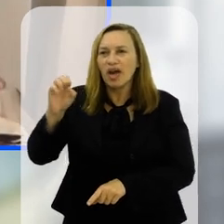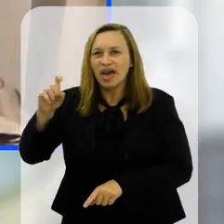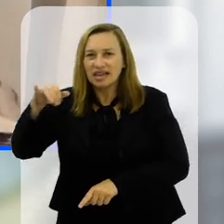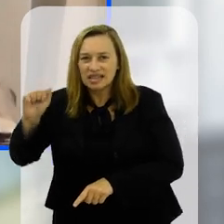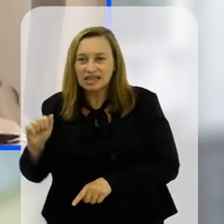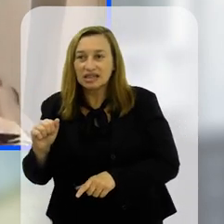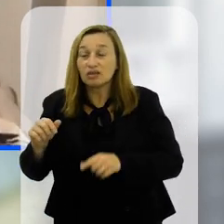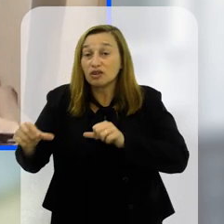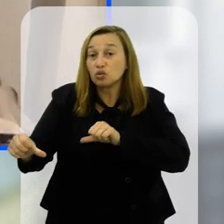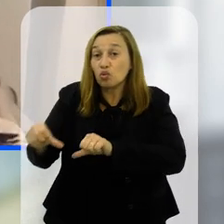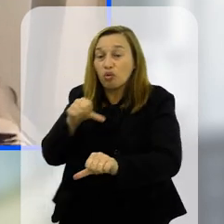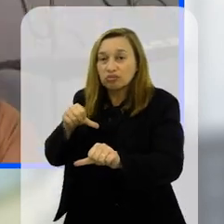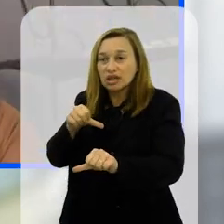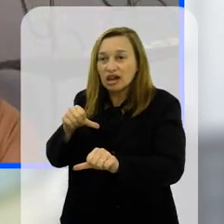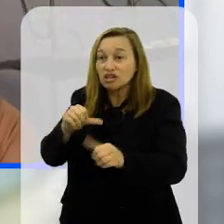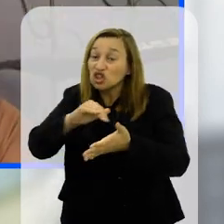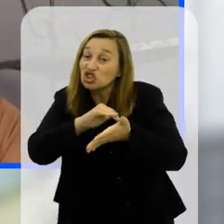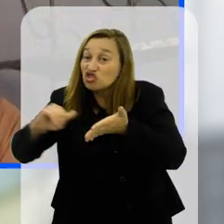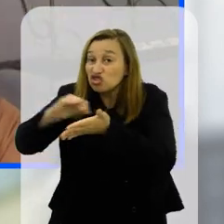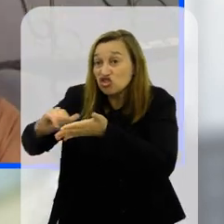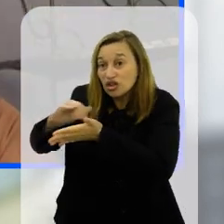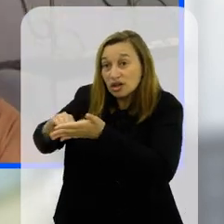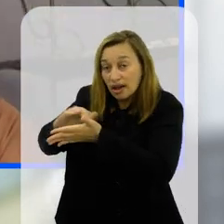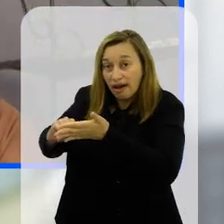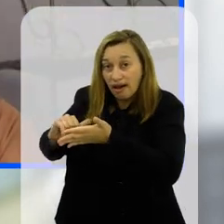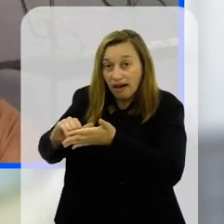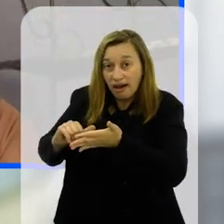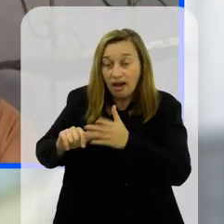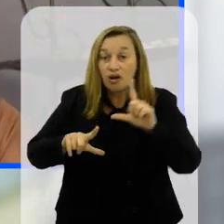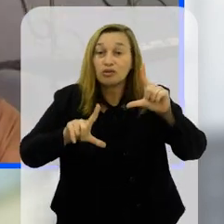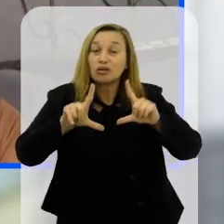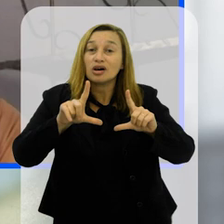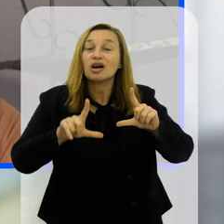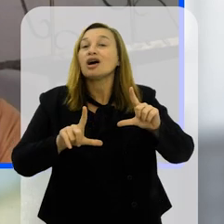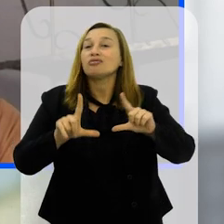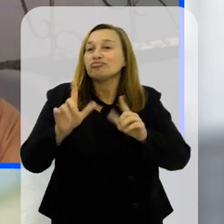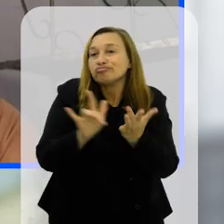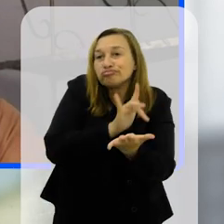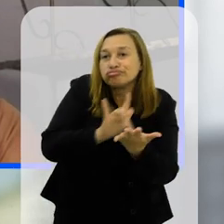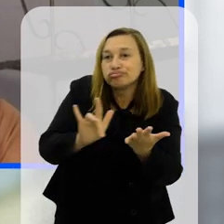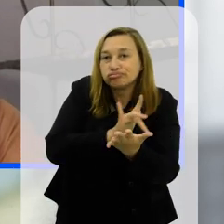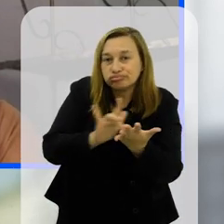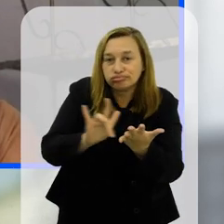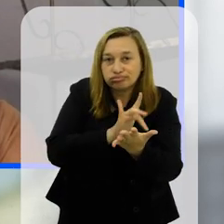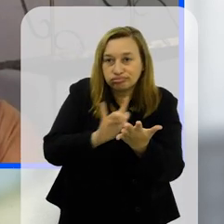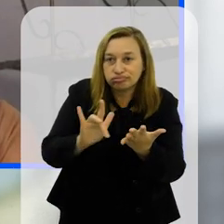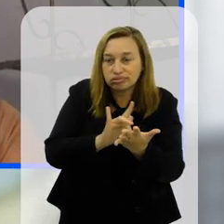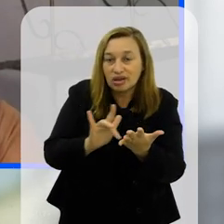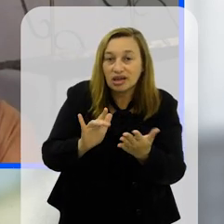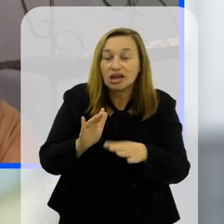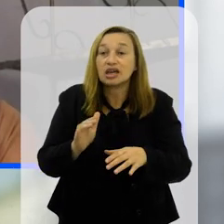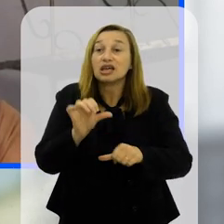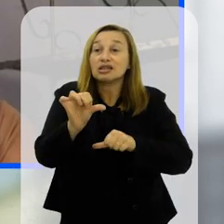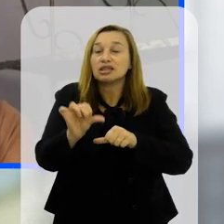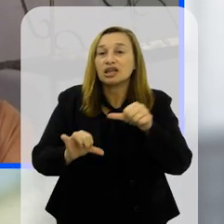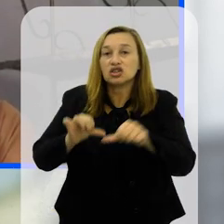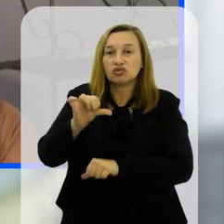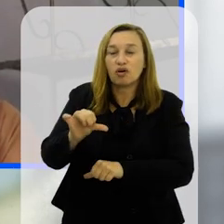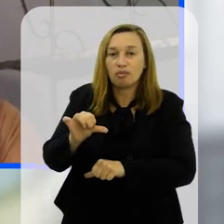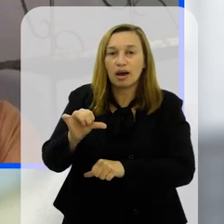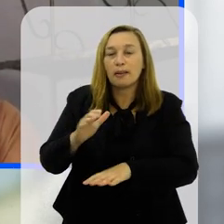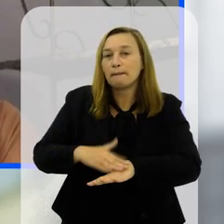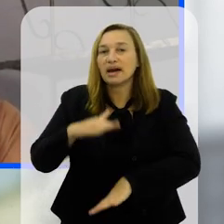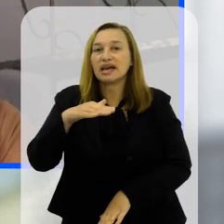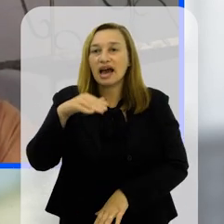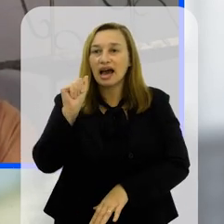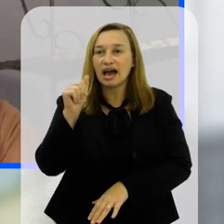realmente retirar as telas, né? desse trabalho educacional e fazer um trabalho mais analógico as crianças,